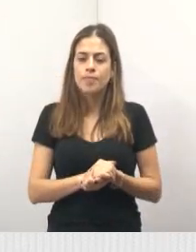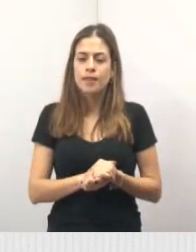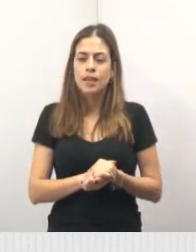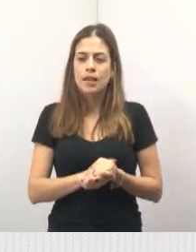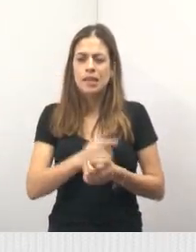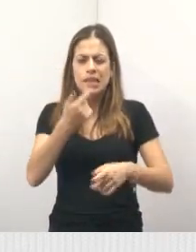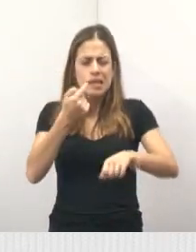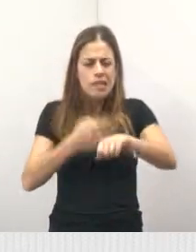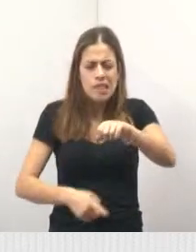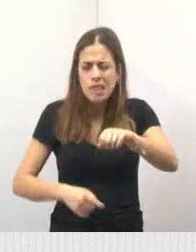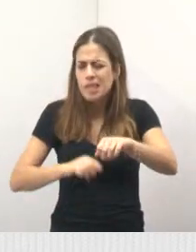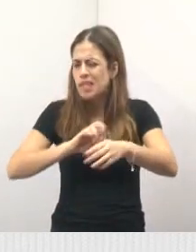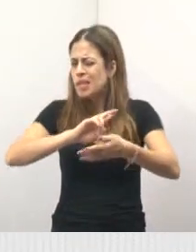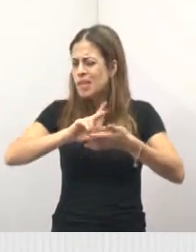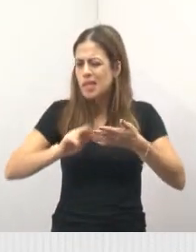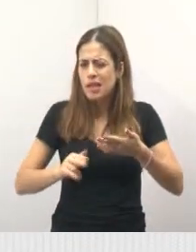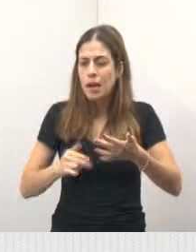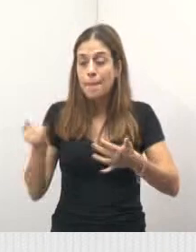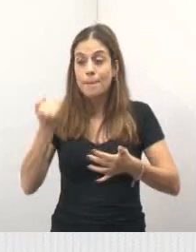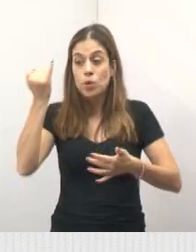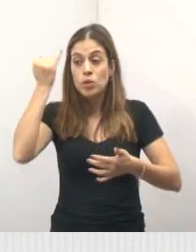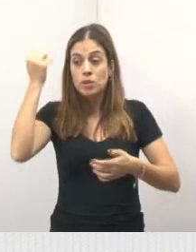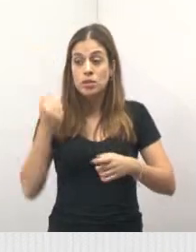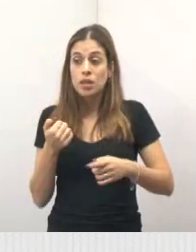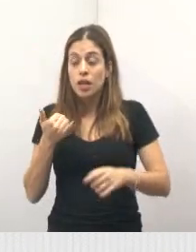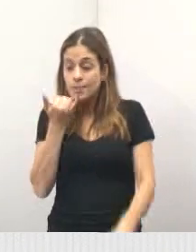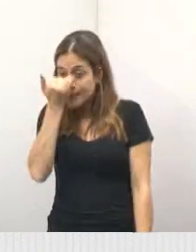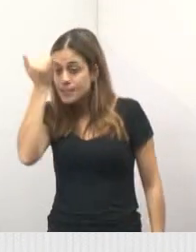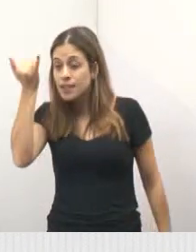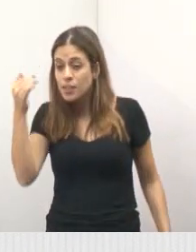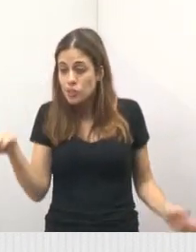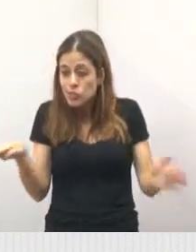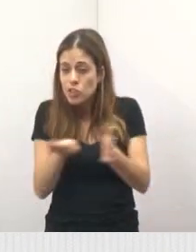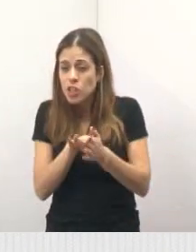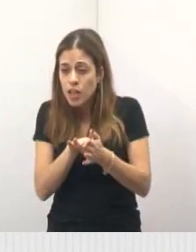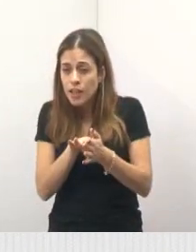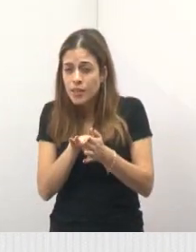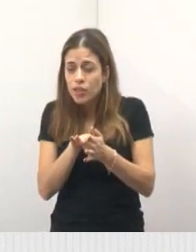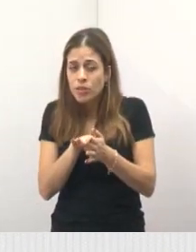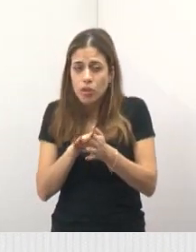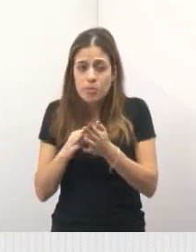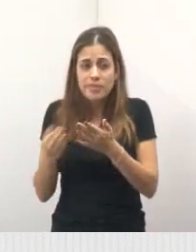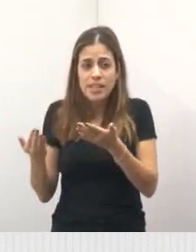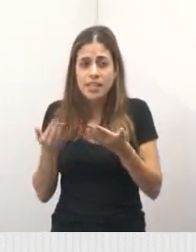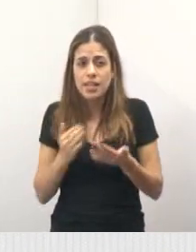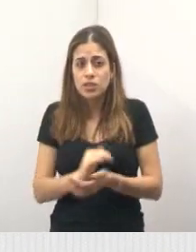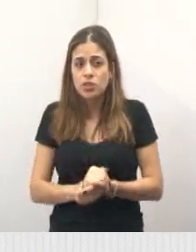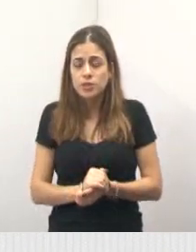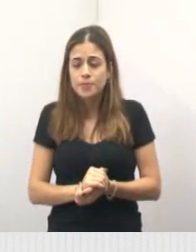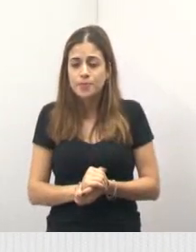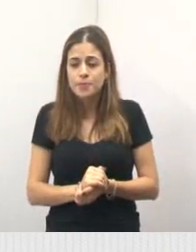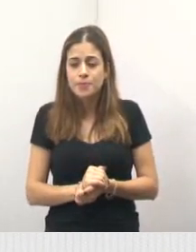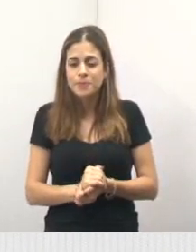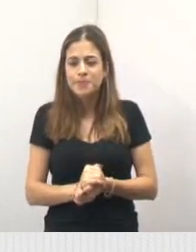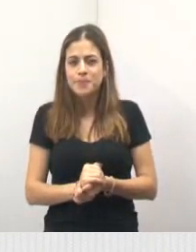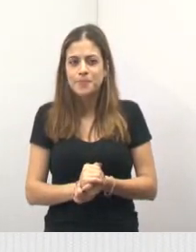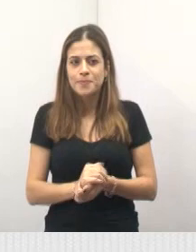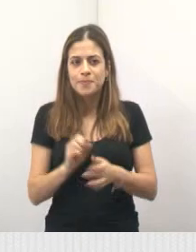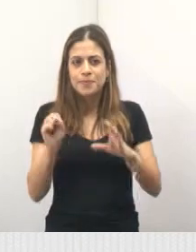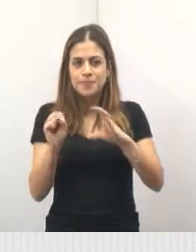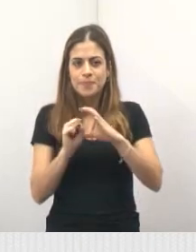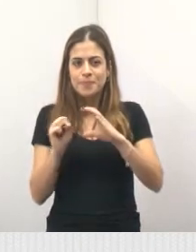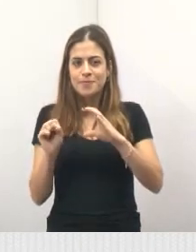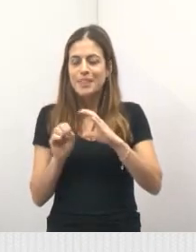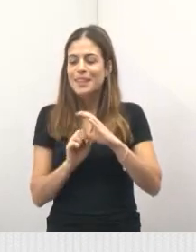a importância do momento do acidente até a chegada ao posto médico, à Santa Casa.